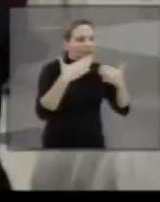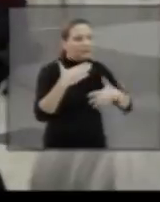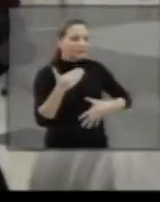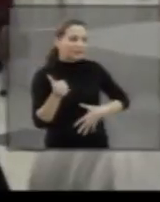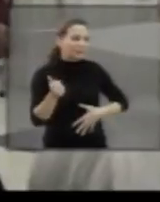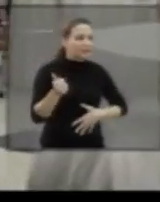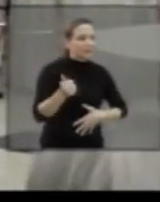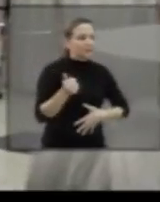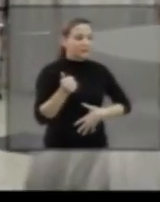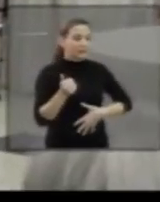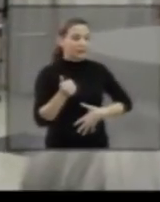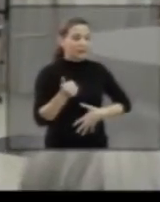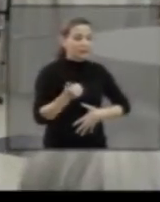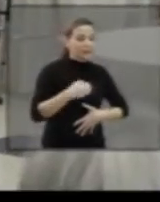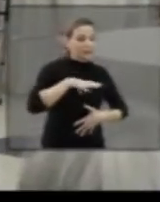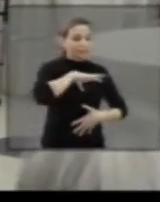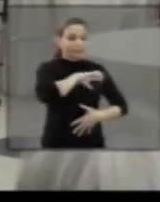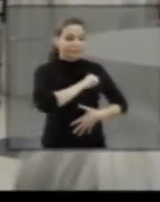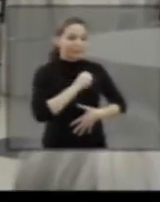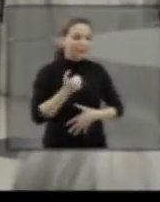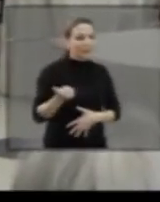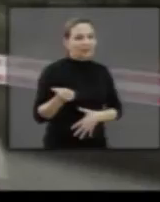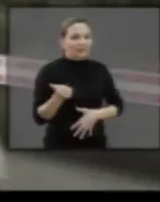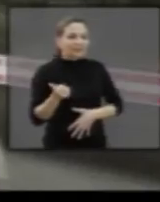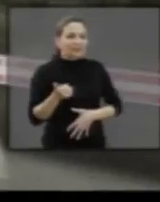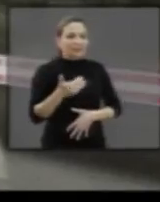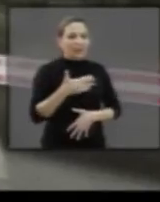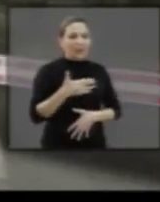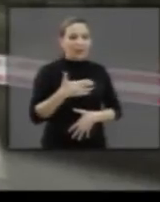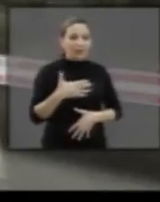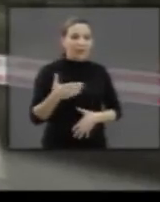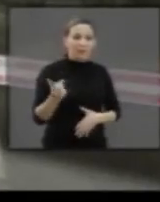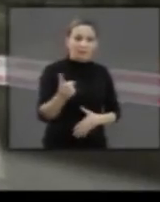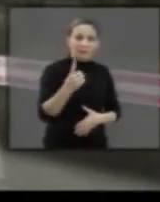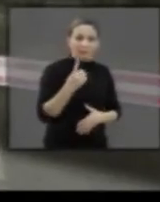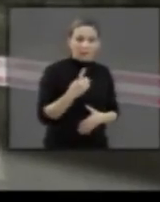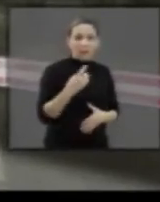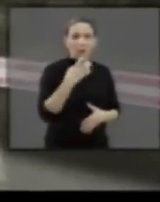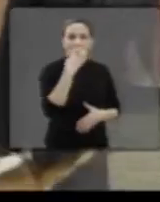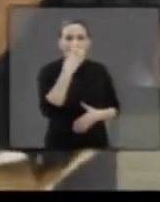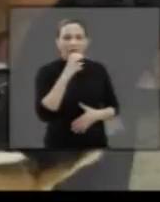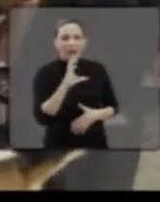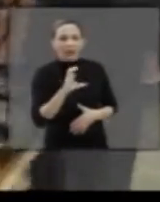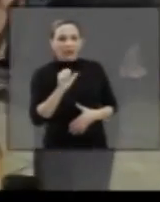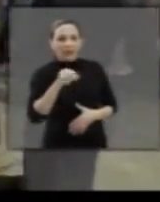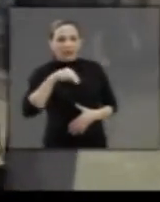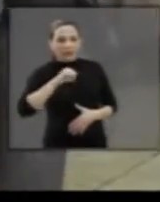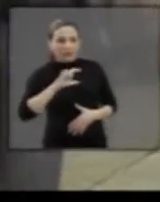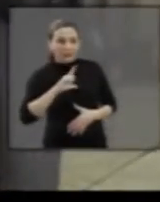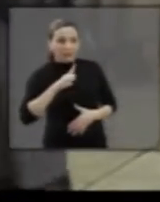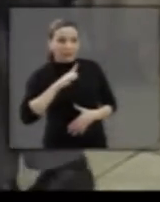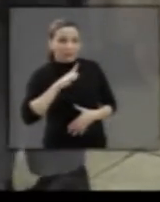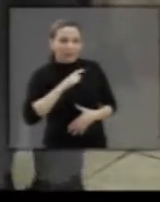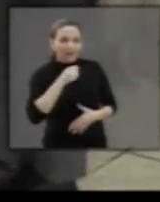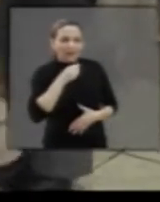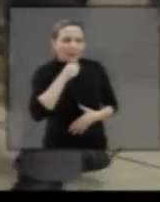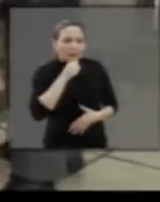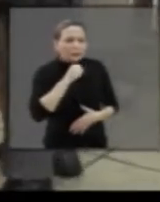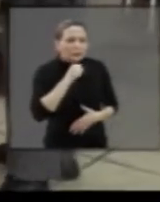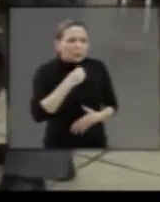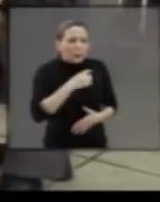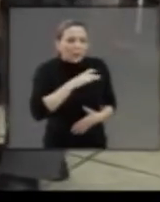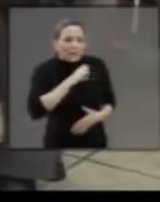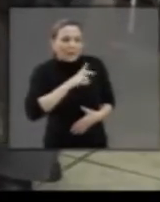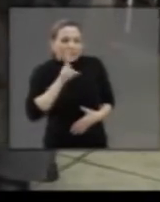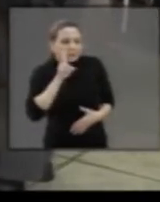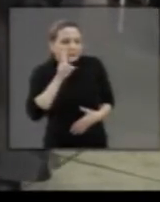Até agora, há pouco, eles estão dançando um monte. O pessoal do Canil também vem se apresentar e muitos adoram. Tem alguns que ficam até com medo, mas quando eles